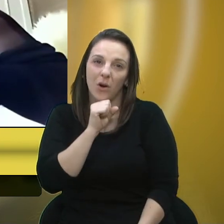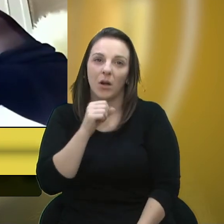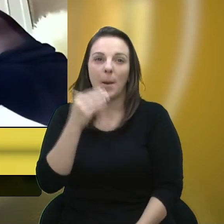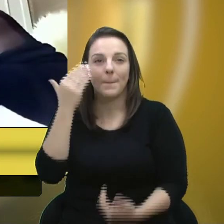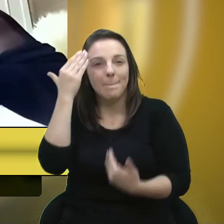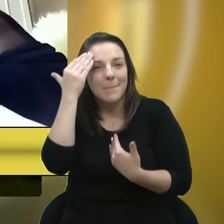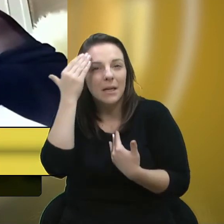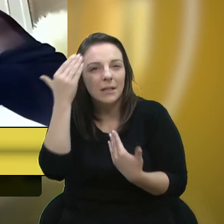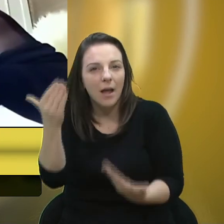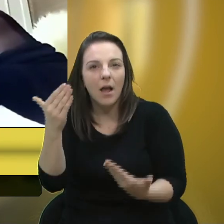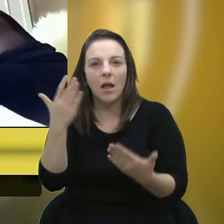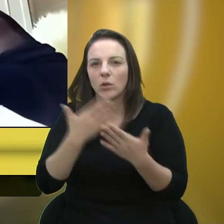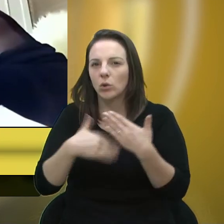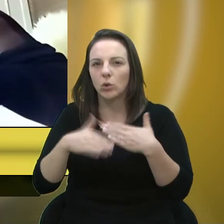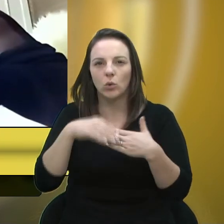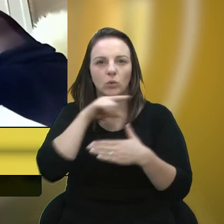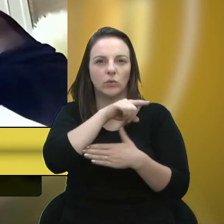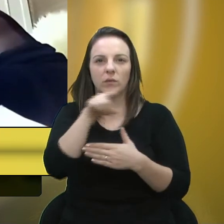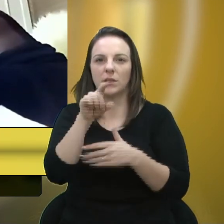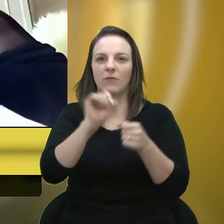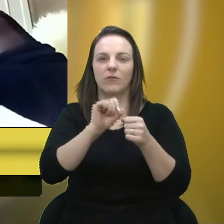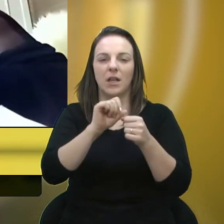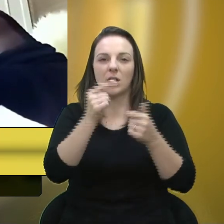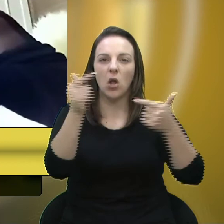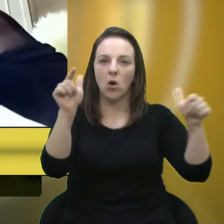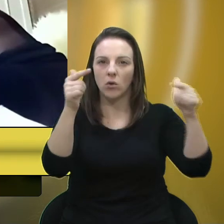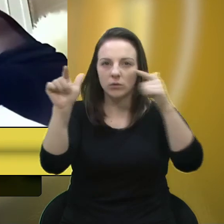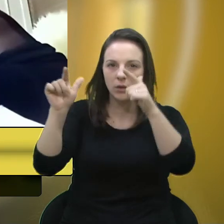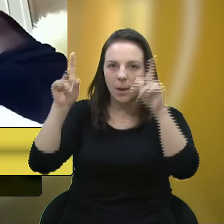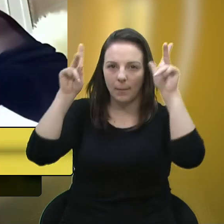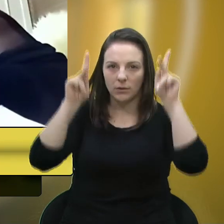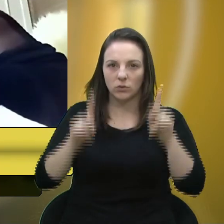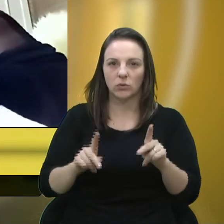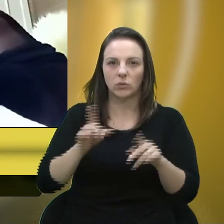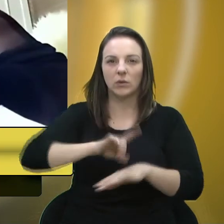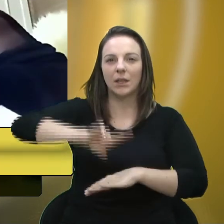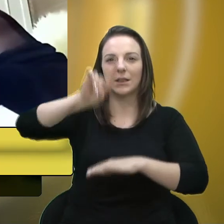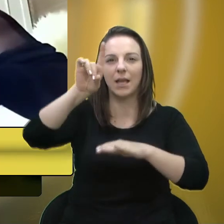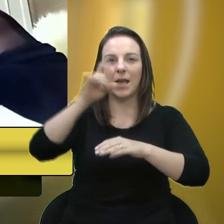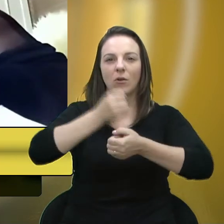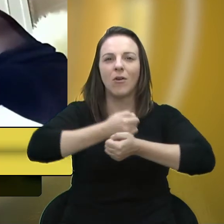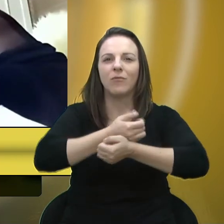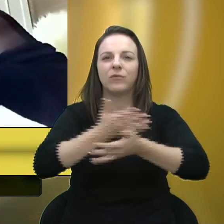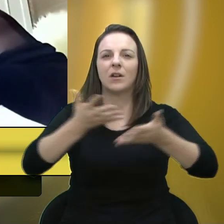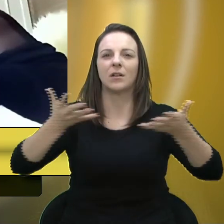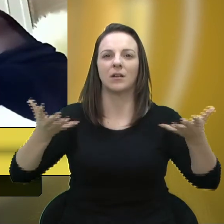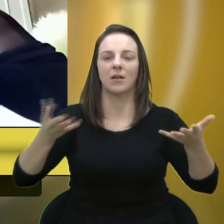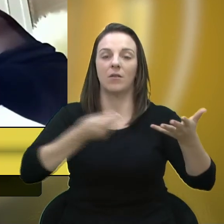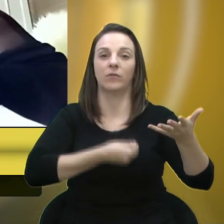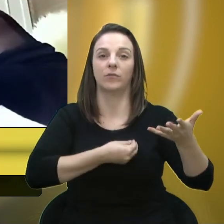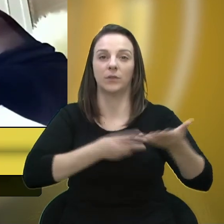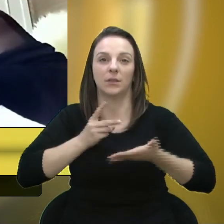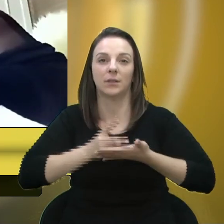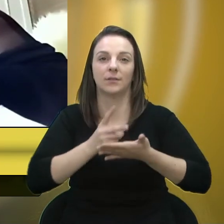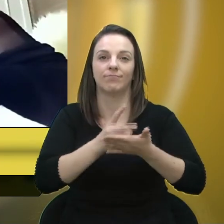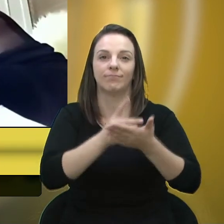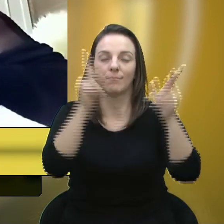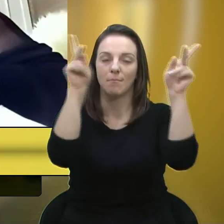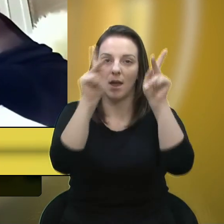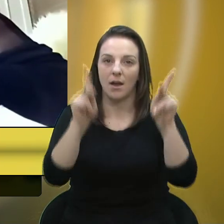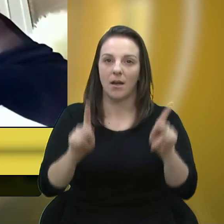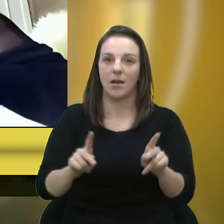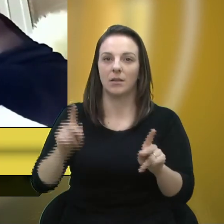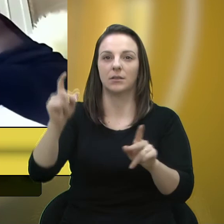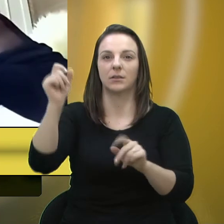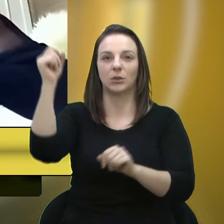Que Deus te dê uma vida eterna, plena de paz e muita luz. Era isso, senhor presidente.